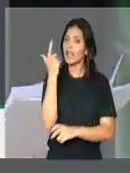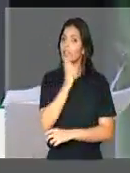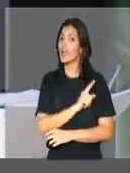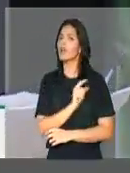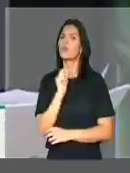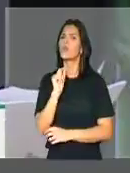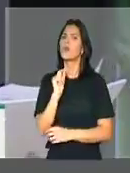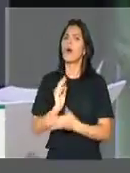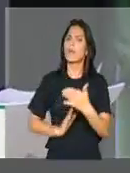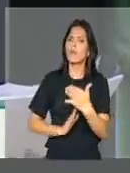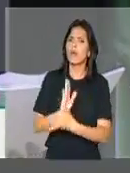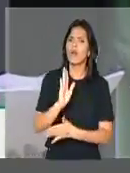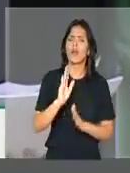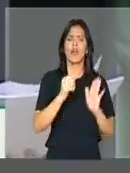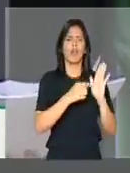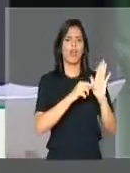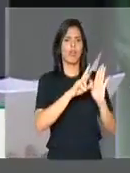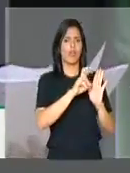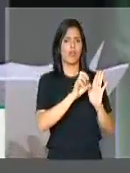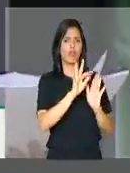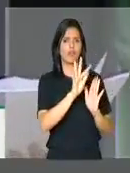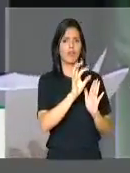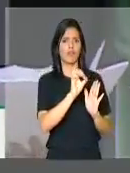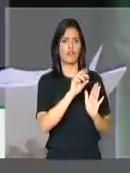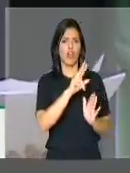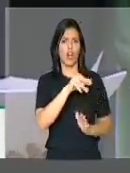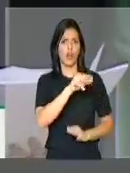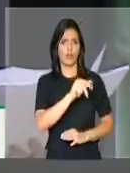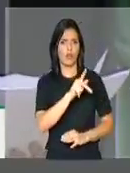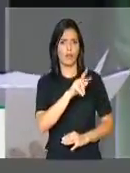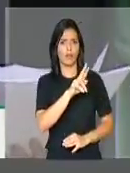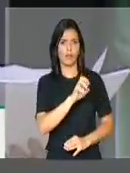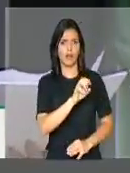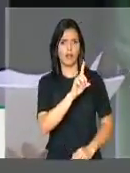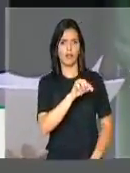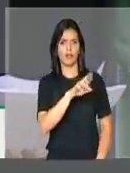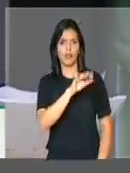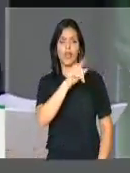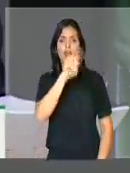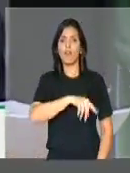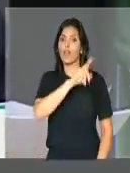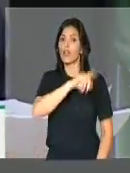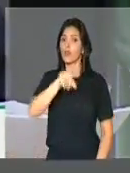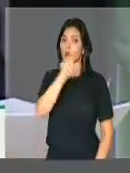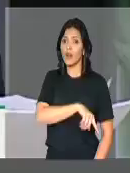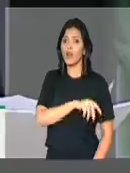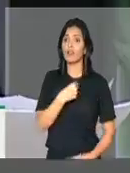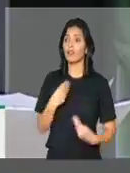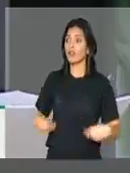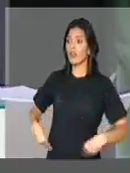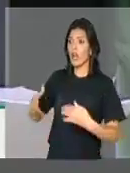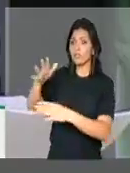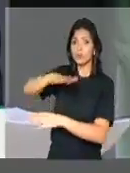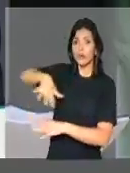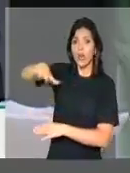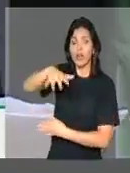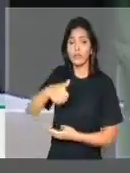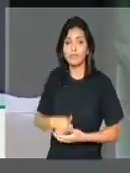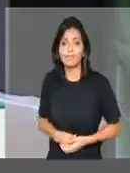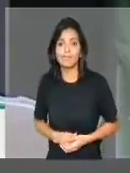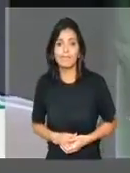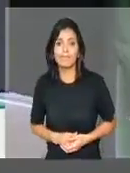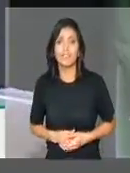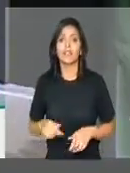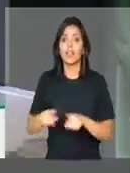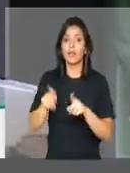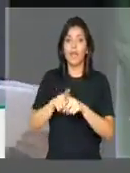ganhos com aprovação da reforma da Previdência podem ser anulados por gastos em outras áreas, fora da hora